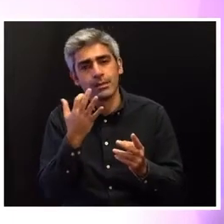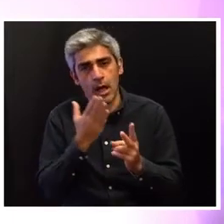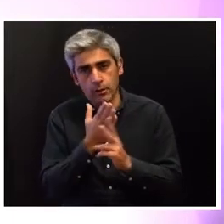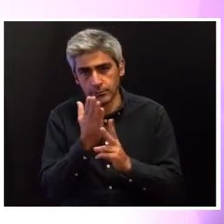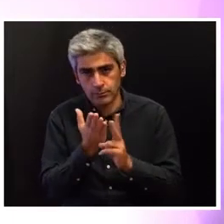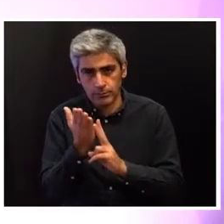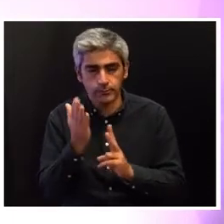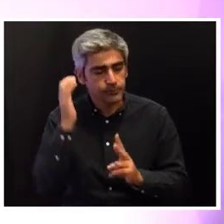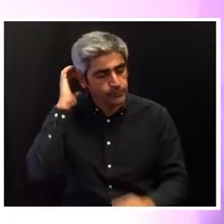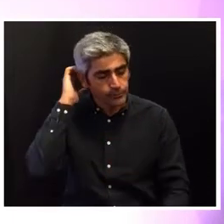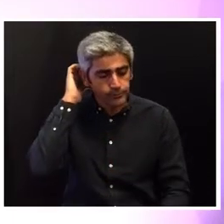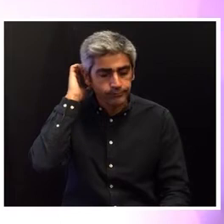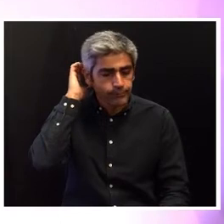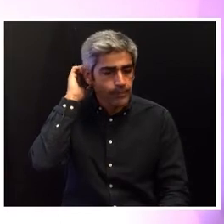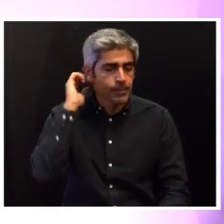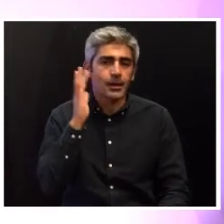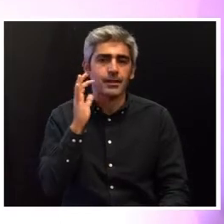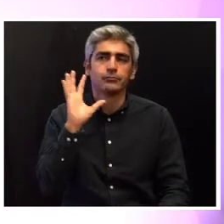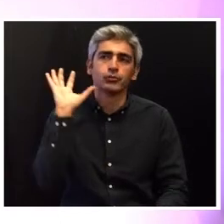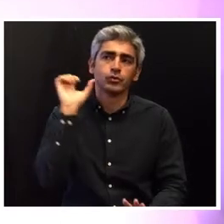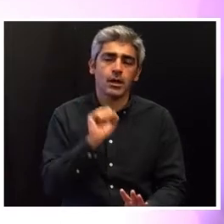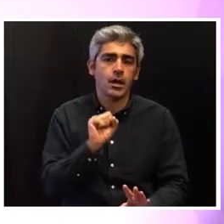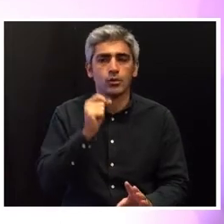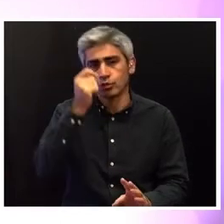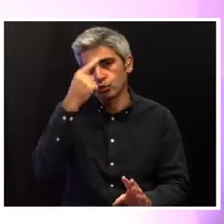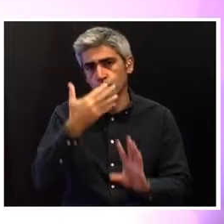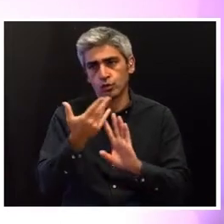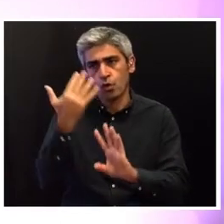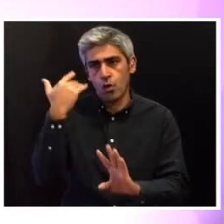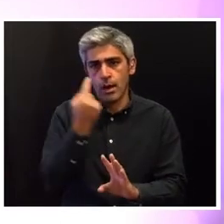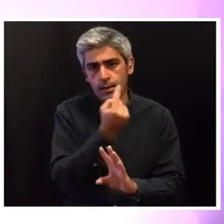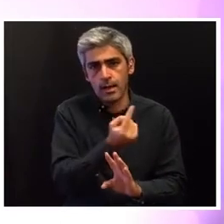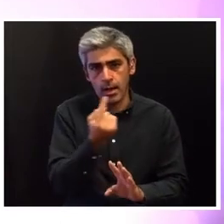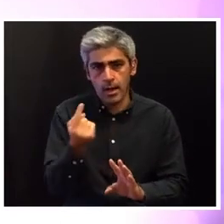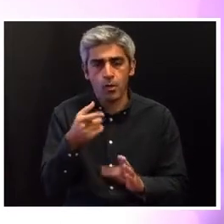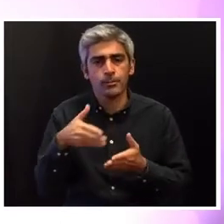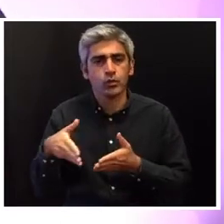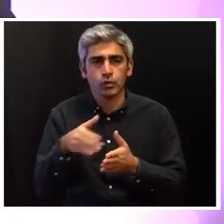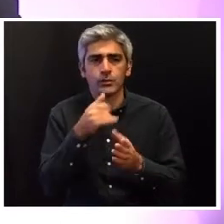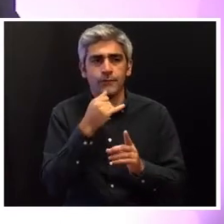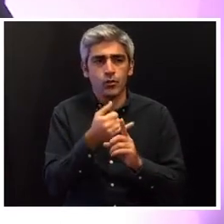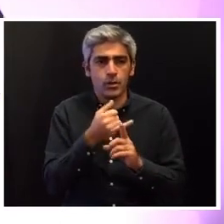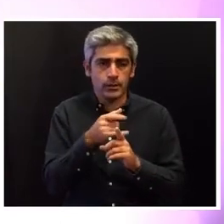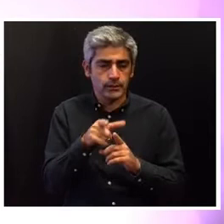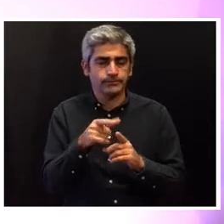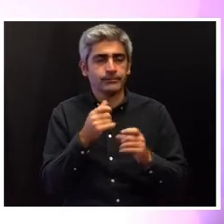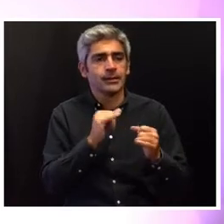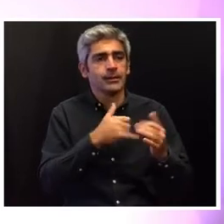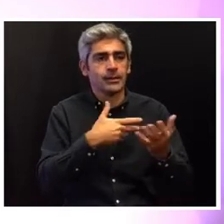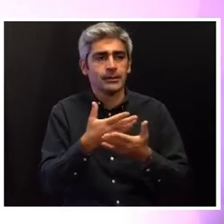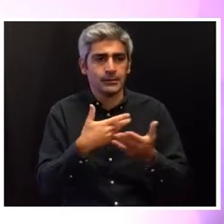procurou reconstituir a história de cada caso, o trajeto da violência, a interação das pessoas